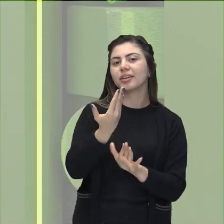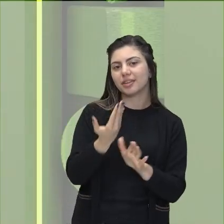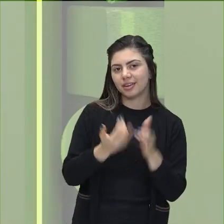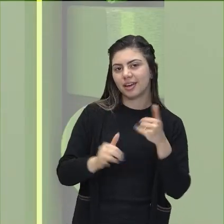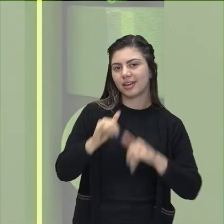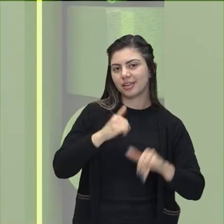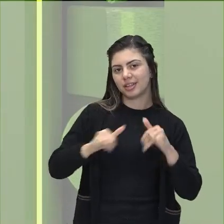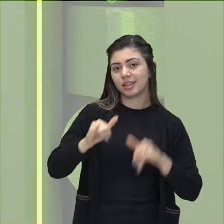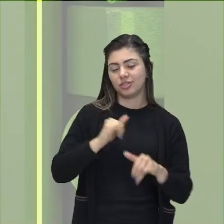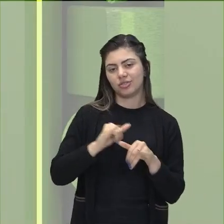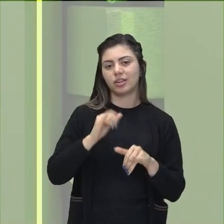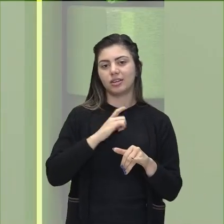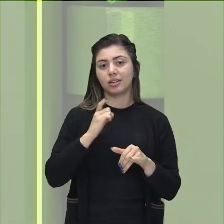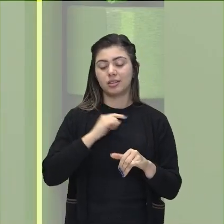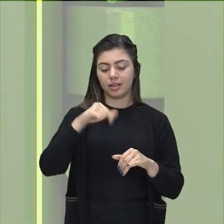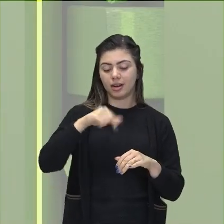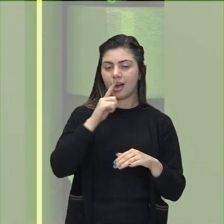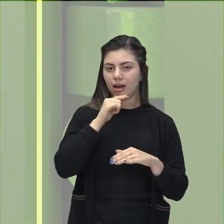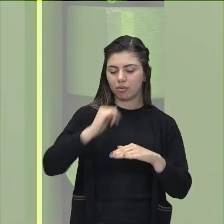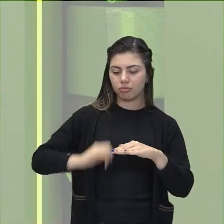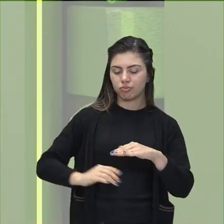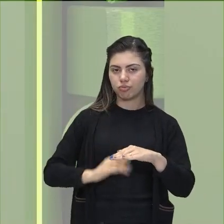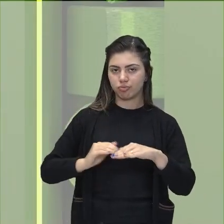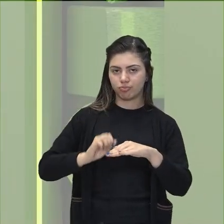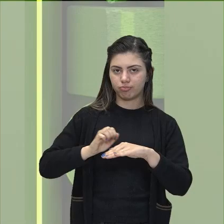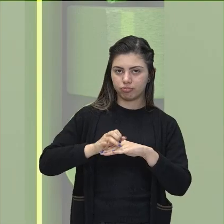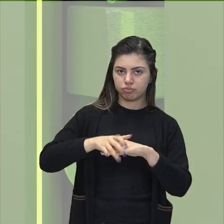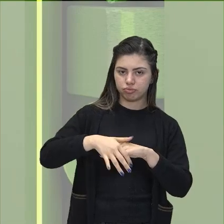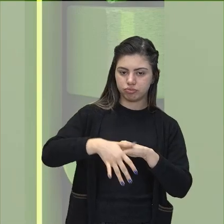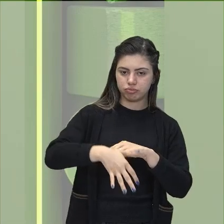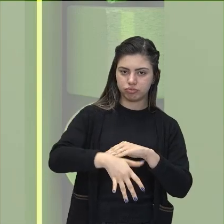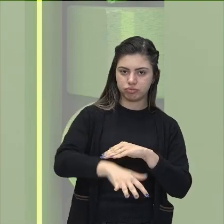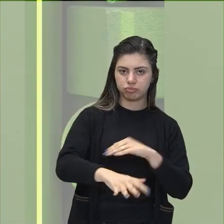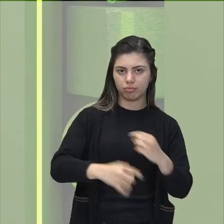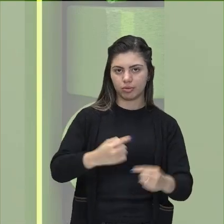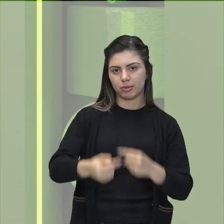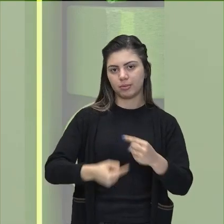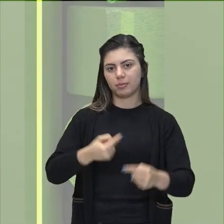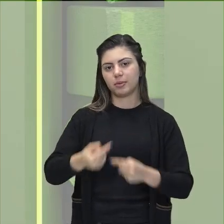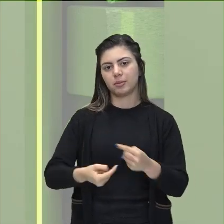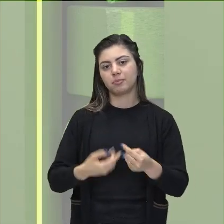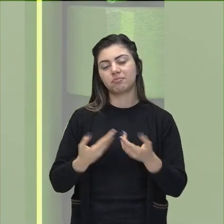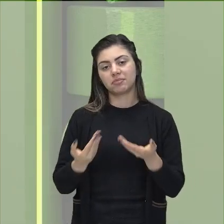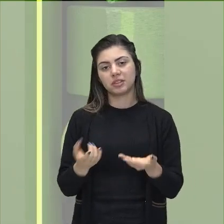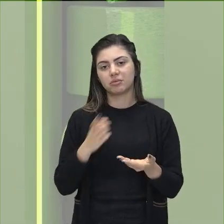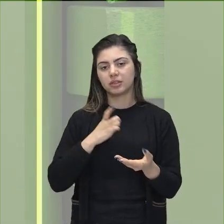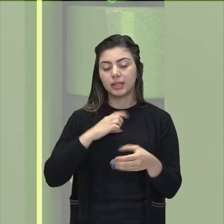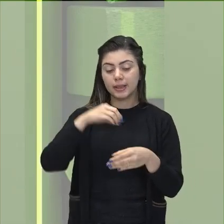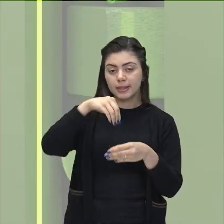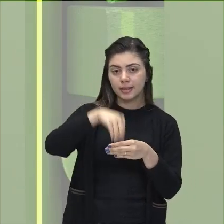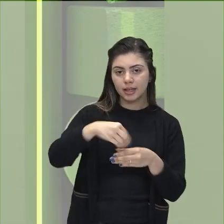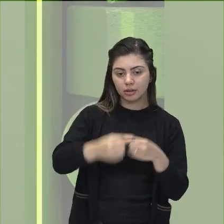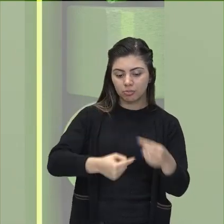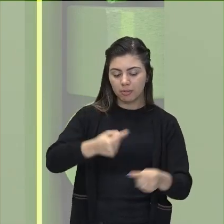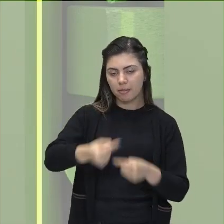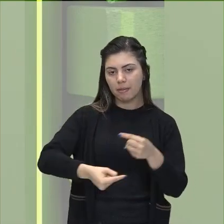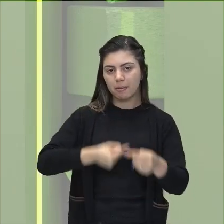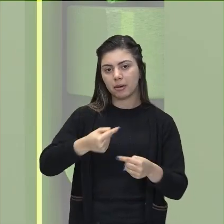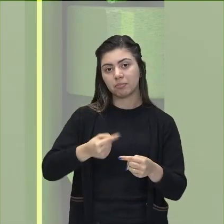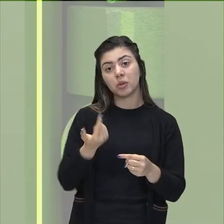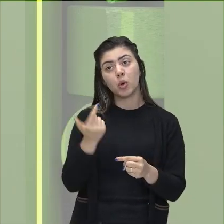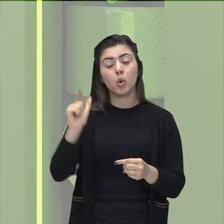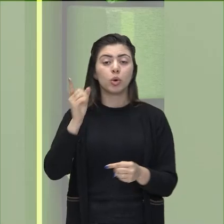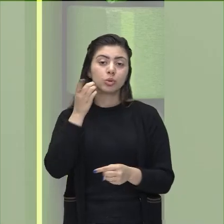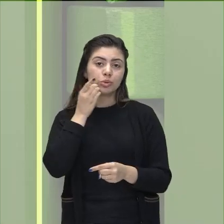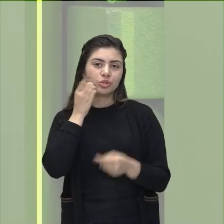o que acontece numa usina hidrelétrica, tá, pessoal? O segredo lá dentro do transformador, em outra oportunidade,